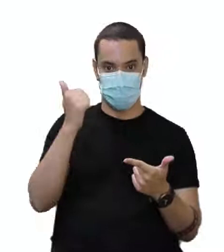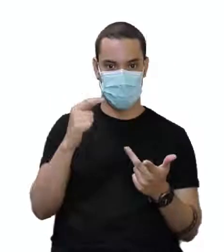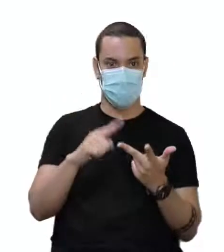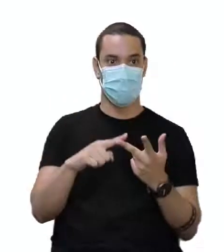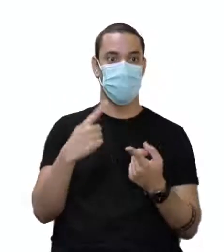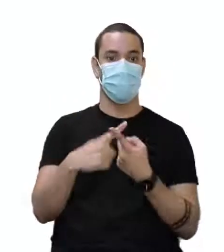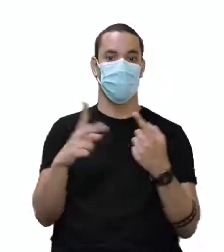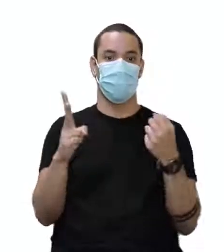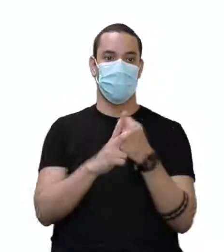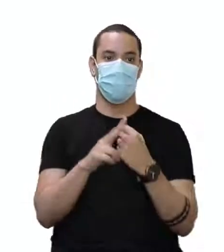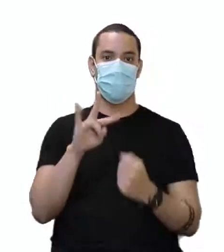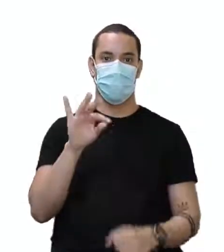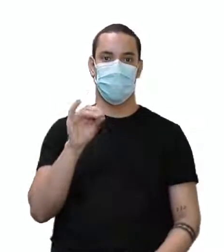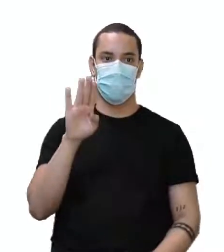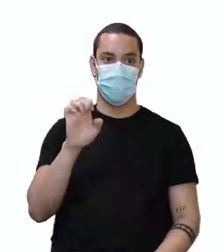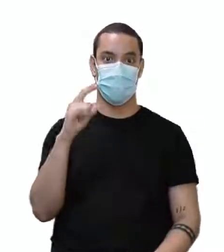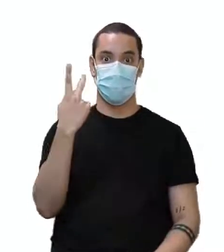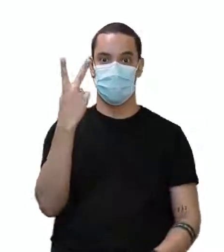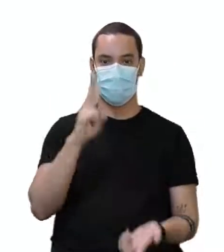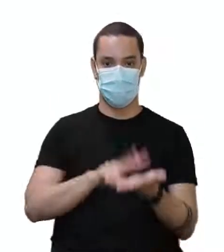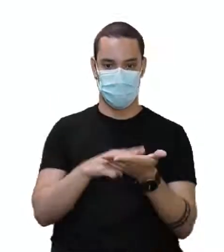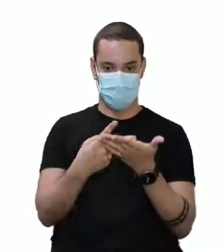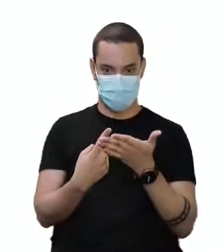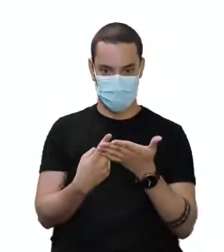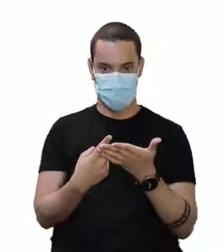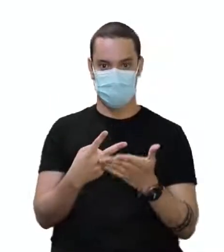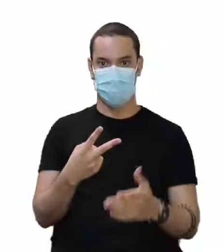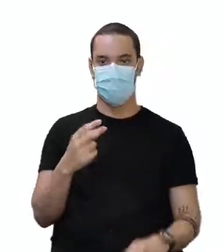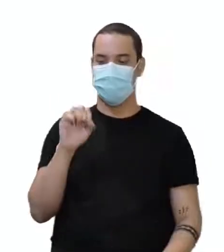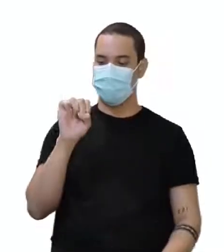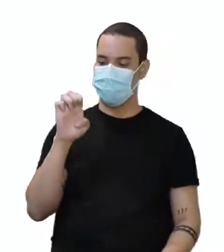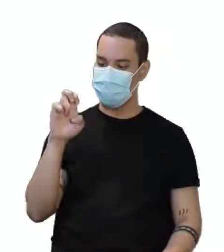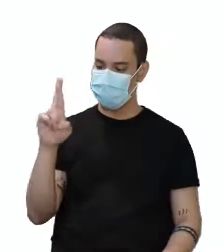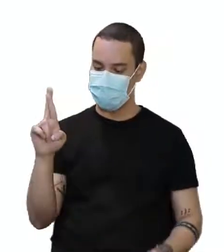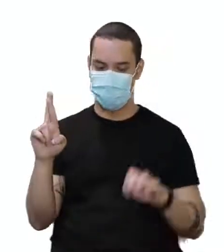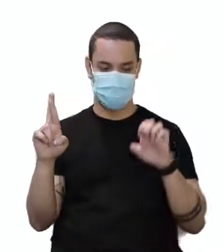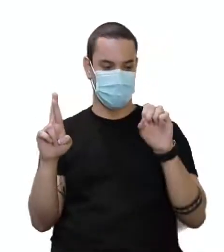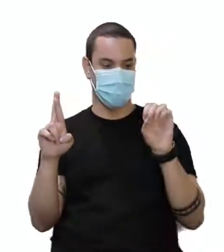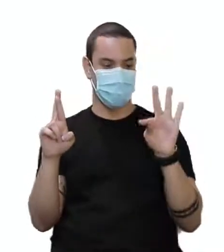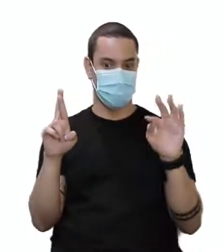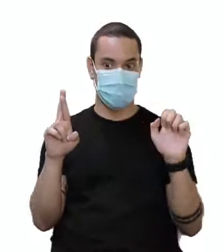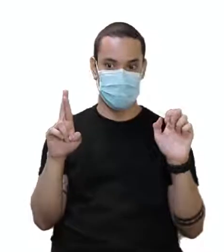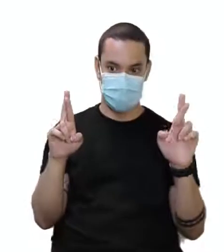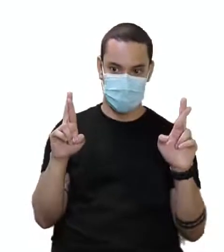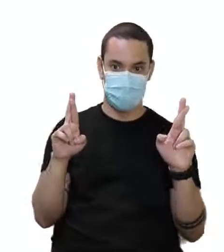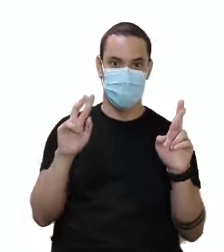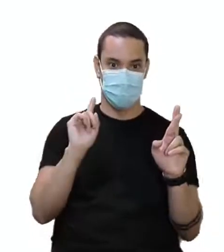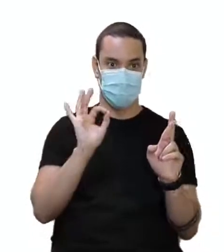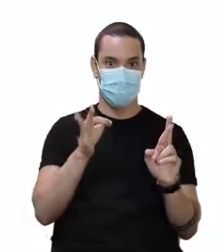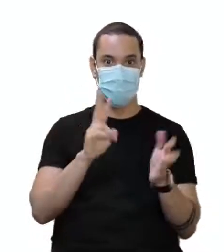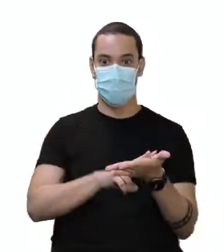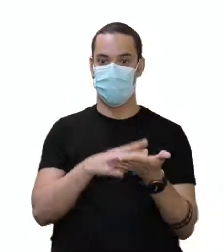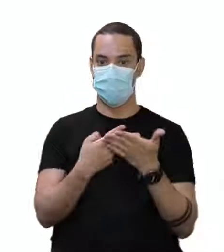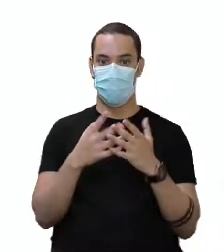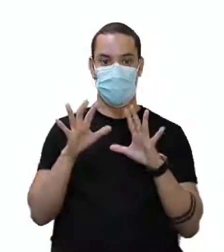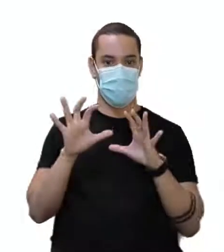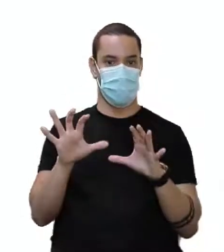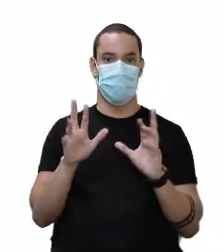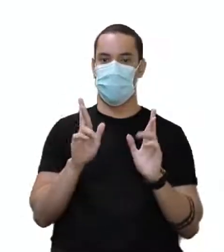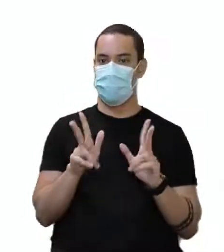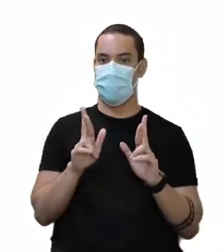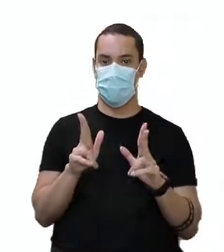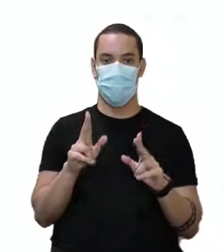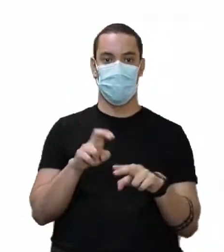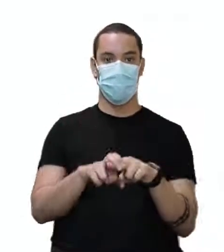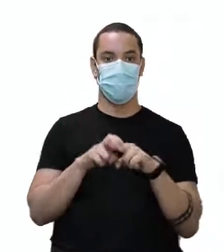Porque o verbo to be tem duas traduções, seria estar. Eita, o verbo to be aqui não vai ser traduzido como ser. Aqui